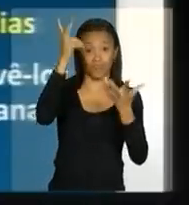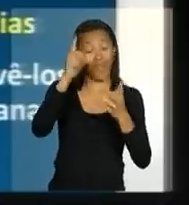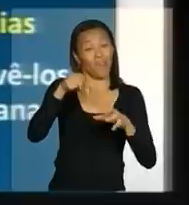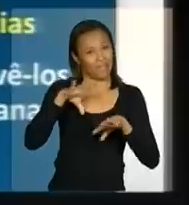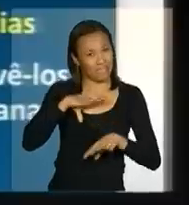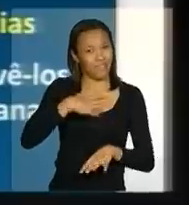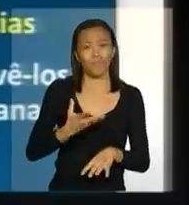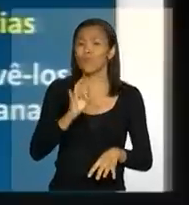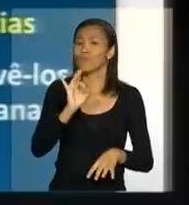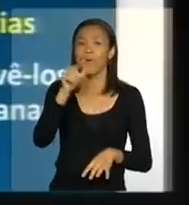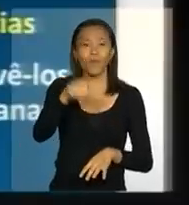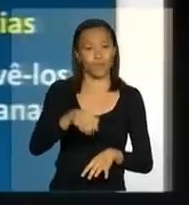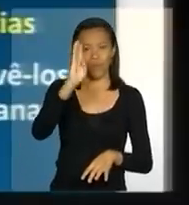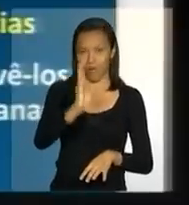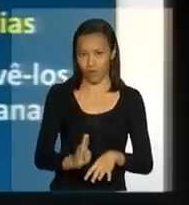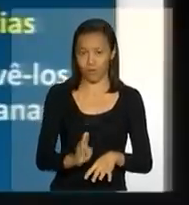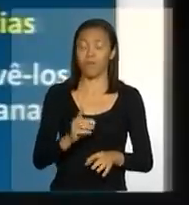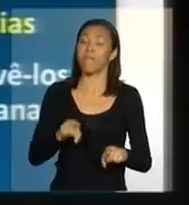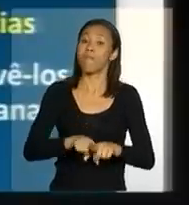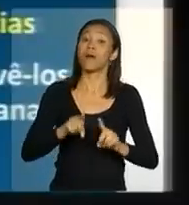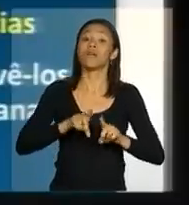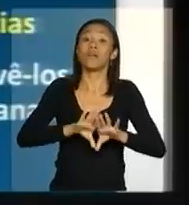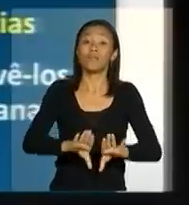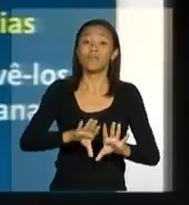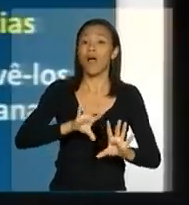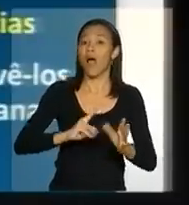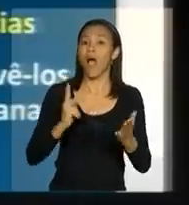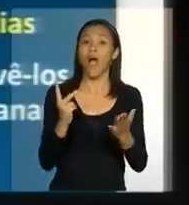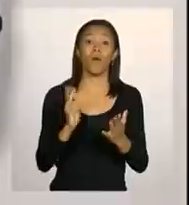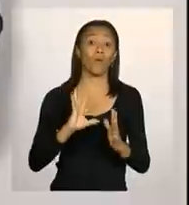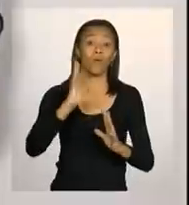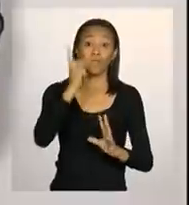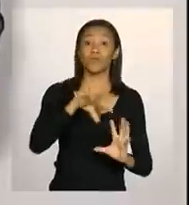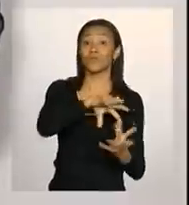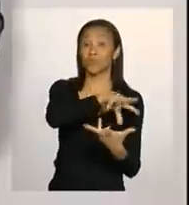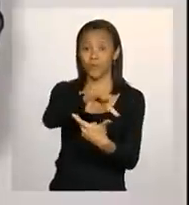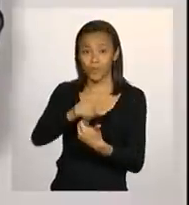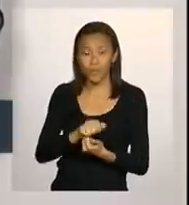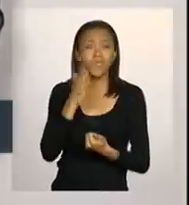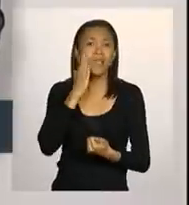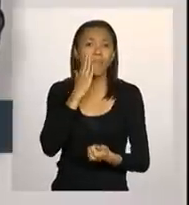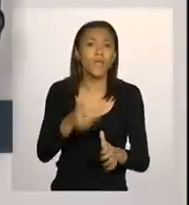e isso não é só no Brasil, é em todo o mundo, de conseguir, com antecedência,